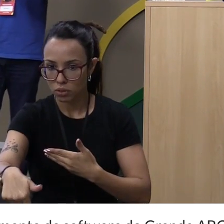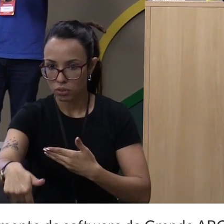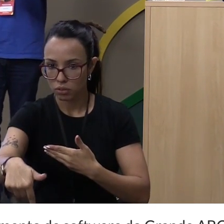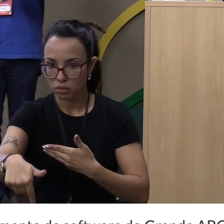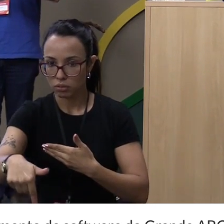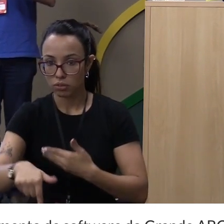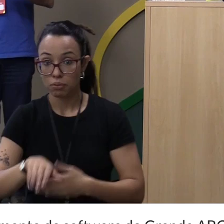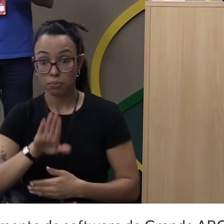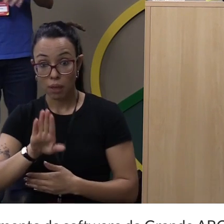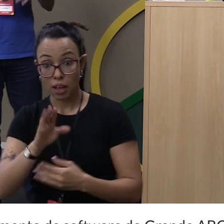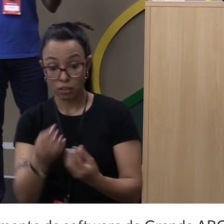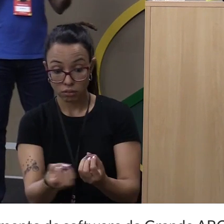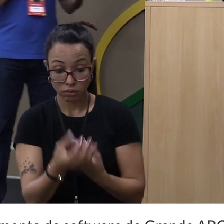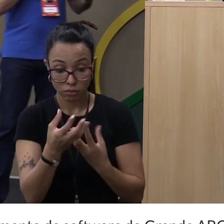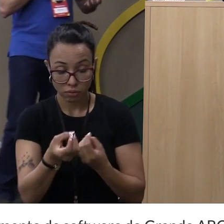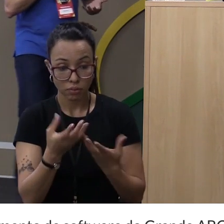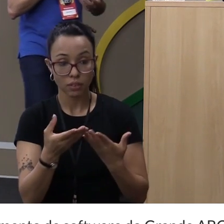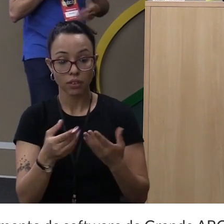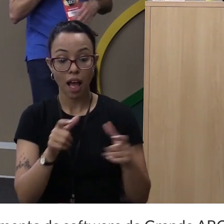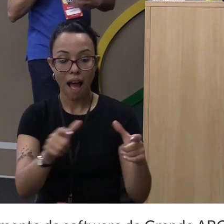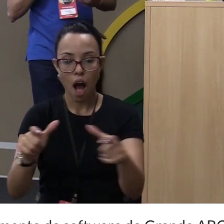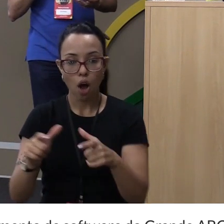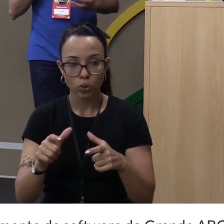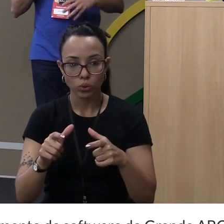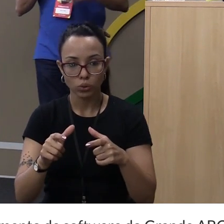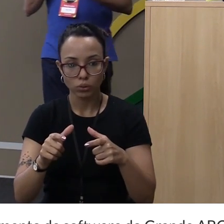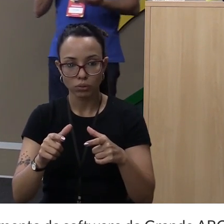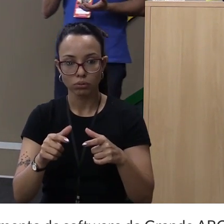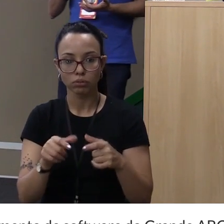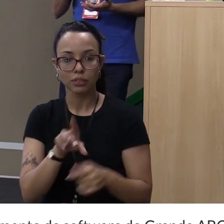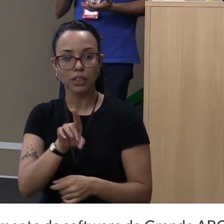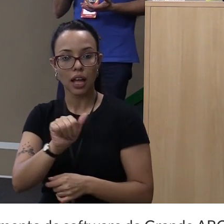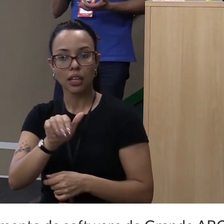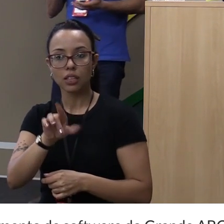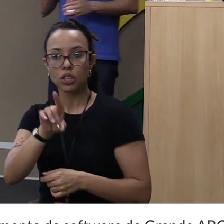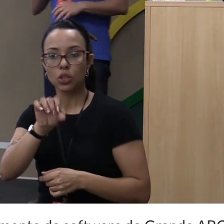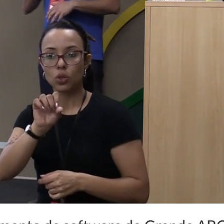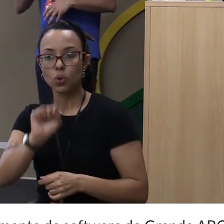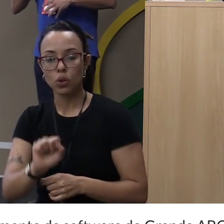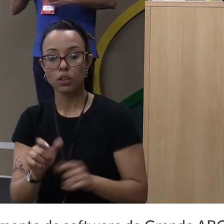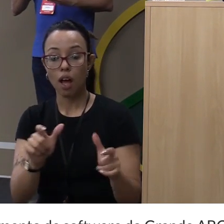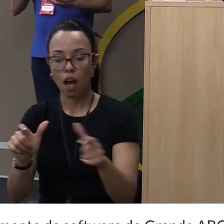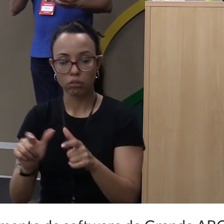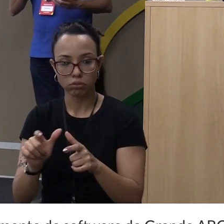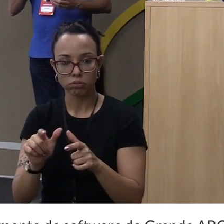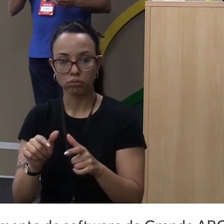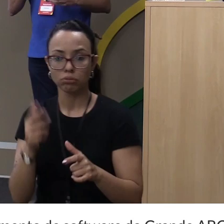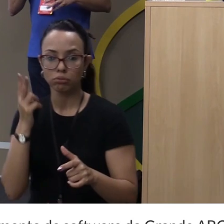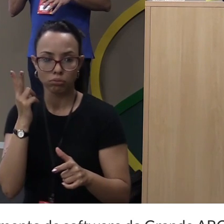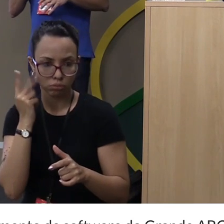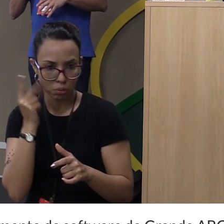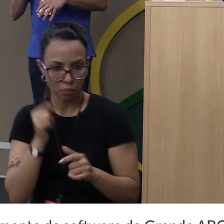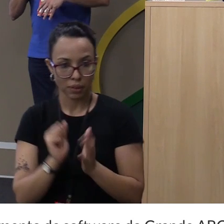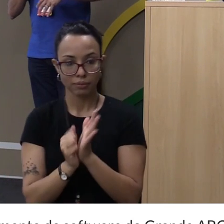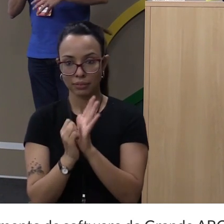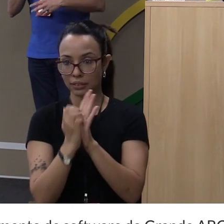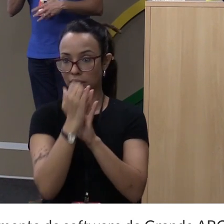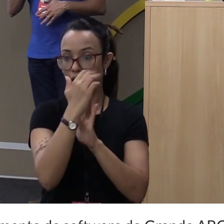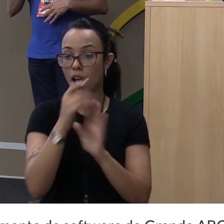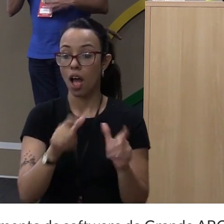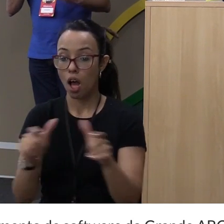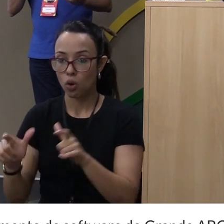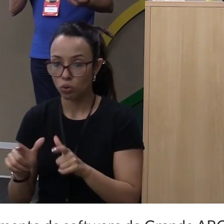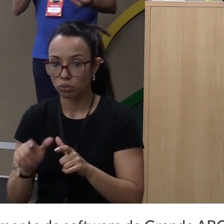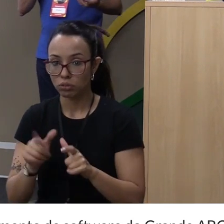Mas esses dados estão vindo de onde? Uma fonte de dados. Essa fonte não está estruturada. Normalmente é uma página de internet. Mas a gente pode ter outras fontes. Pode estar